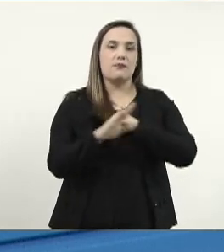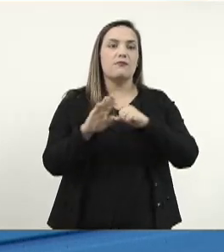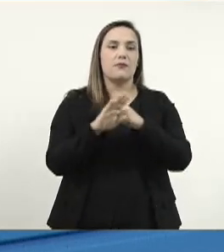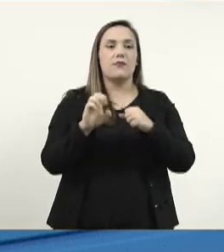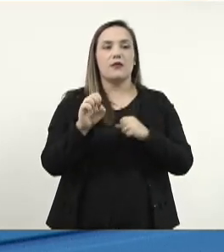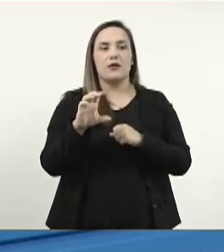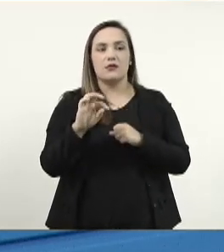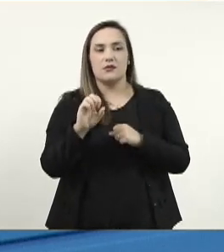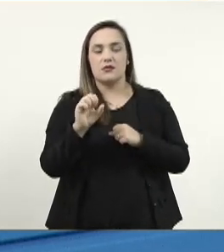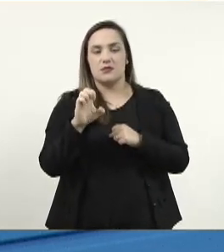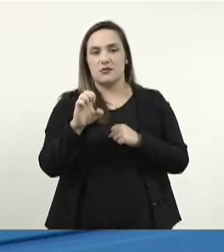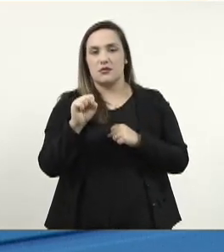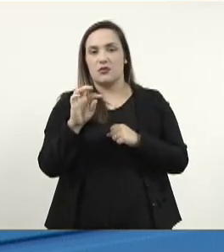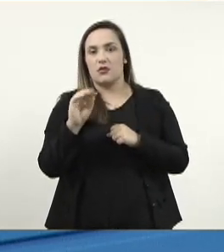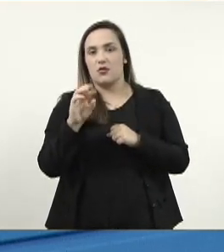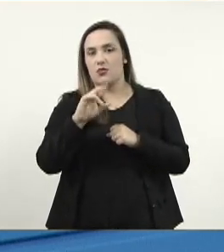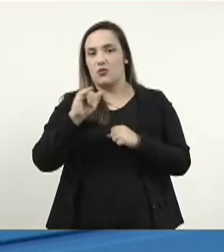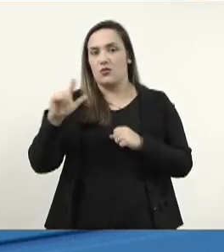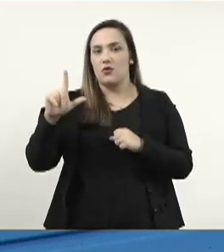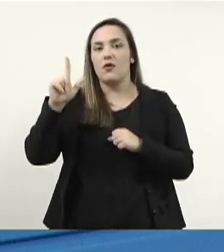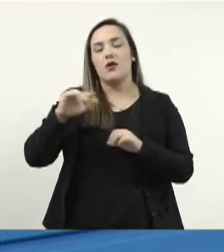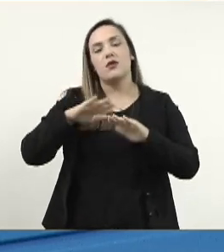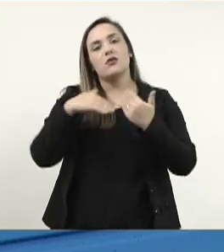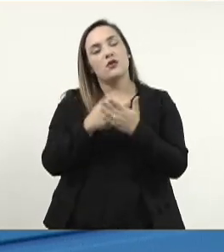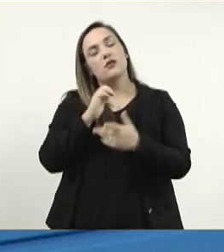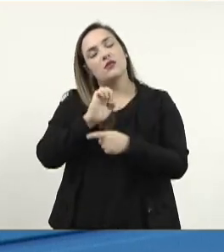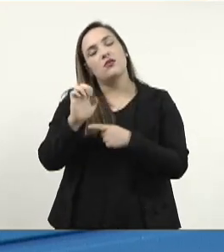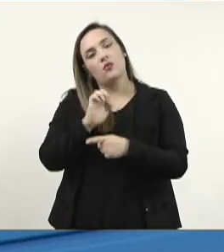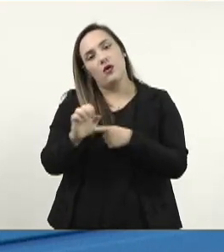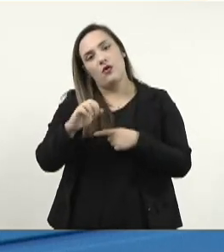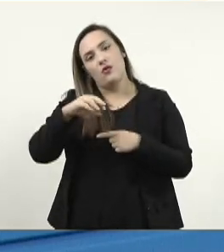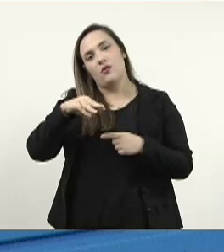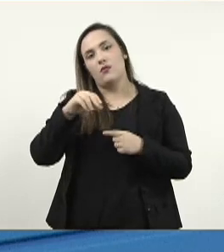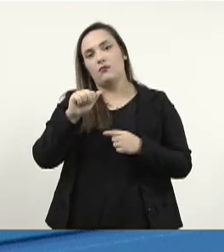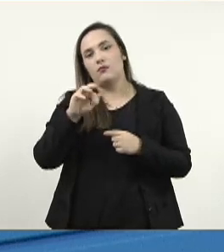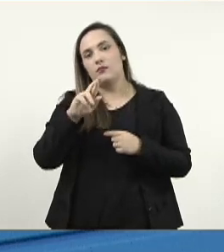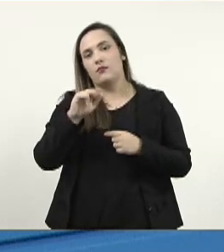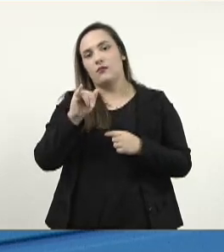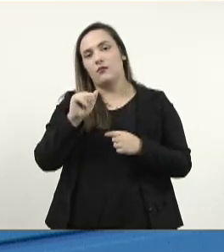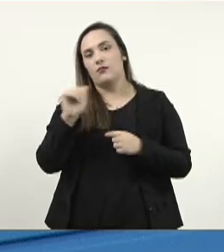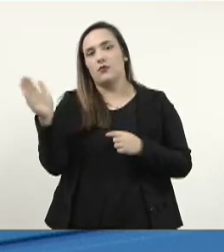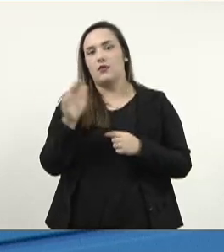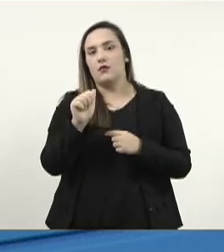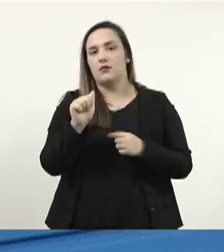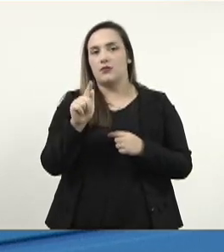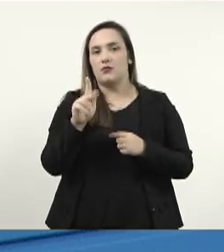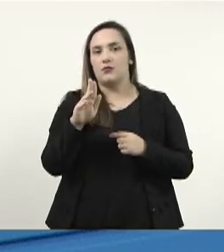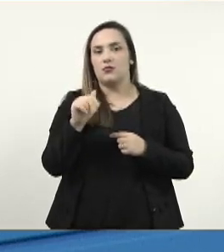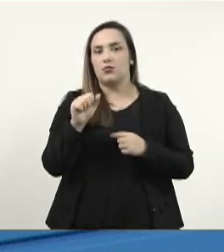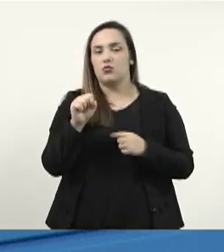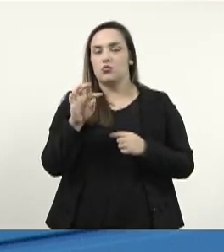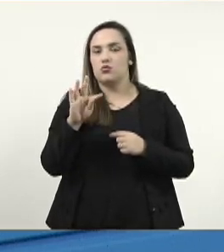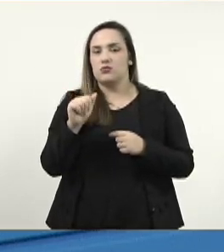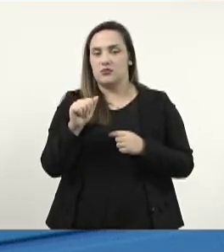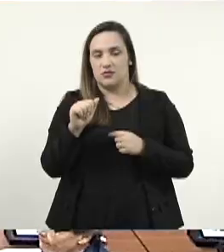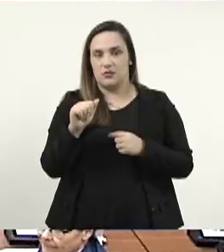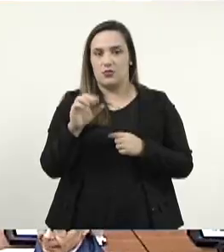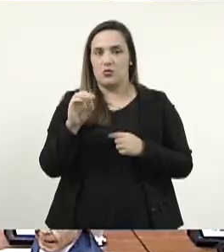Estoril de Escola Estadual, professora Maria Augusta Costa Ramos da Silva. Era o que tinha, presidente?